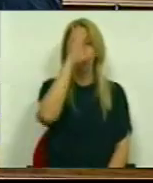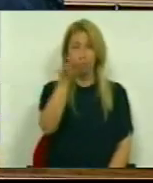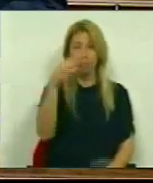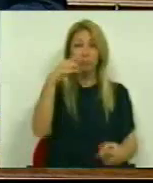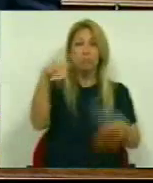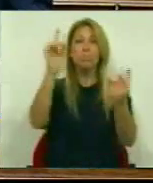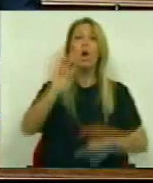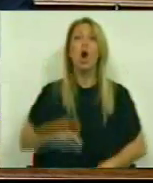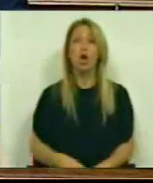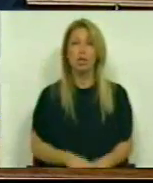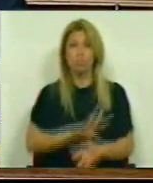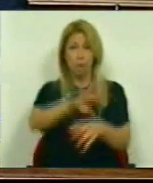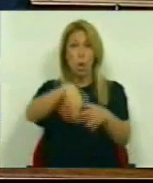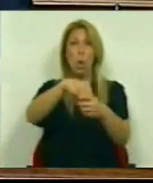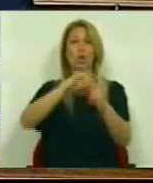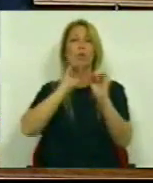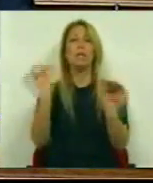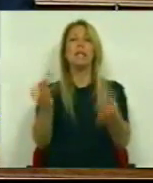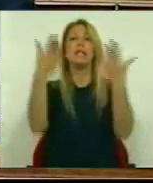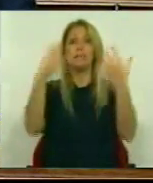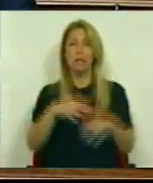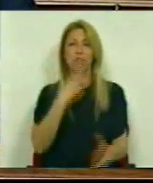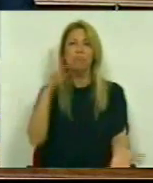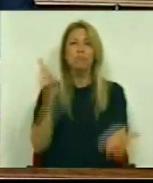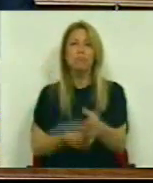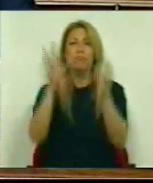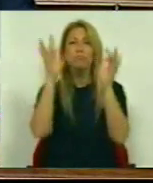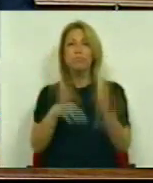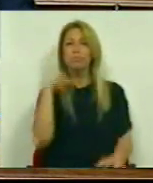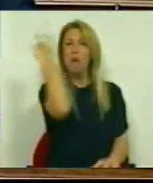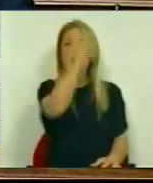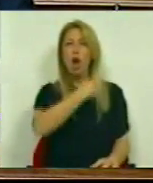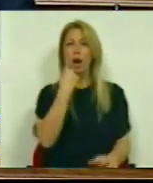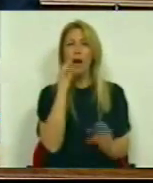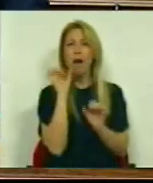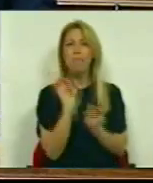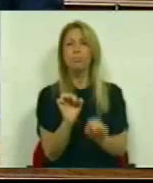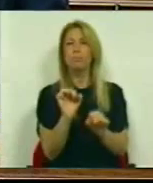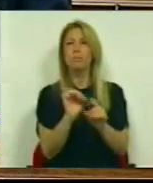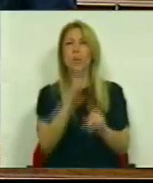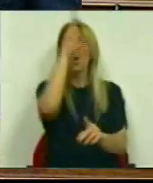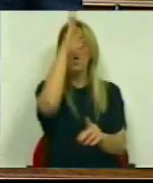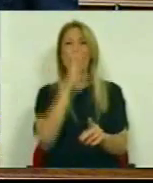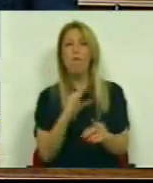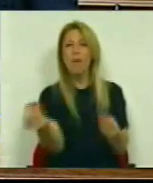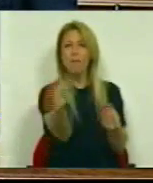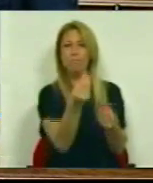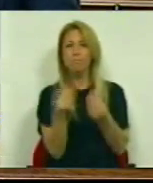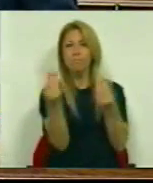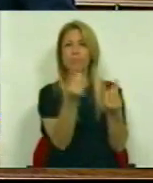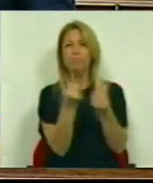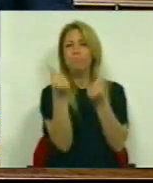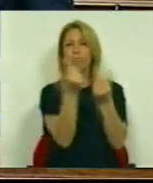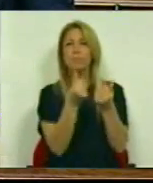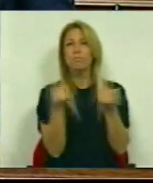Para os conteúdos das iniciativas A verdadeira face Deste governo A sua natureza de